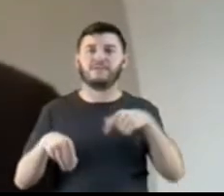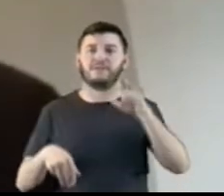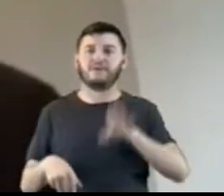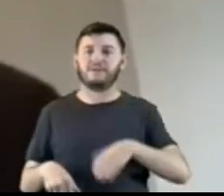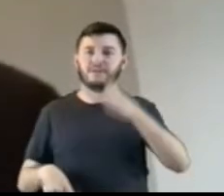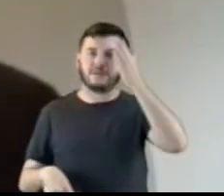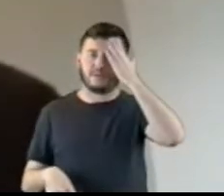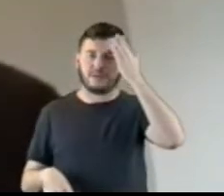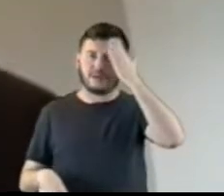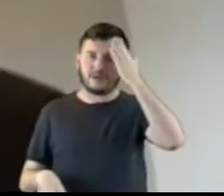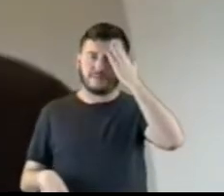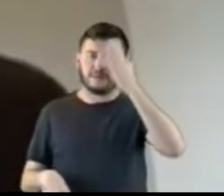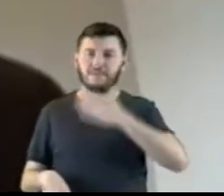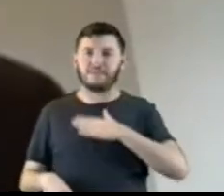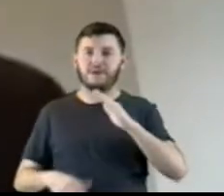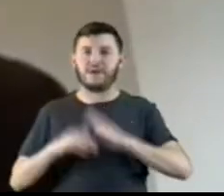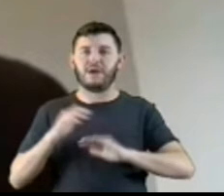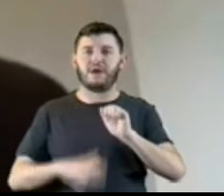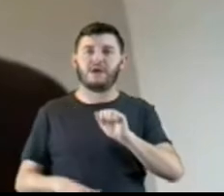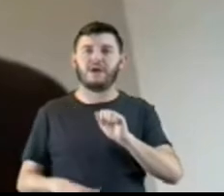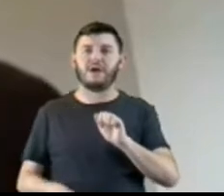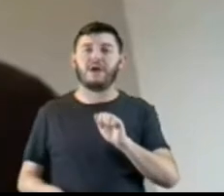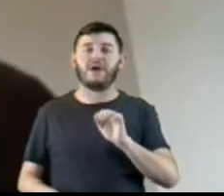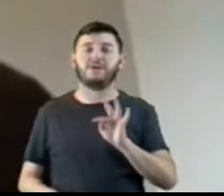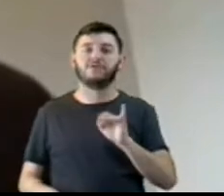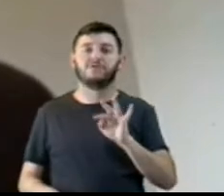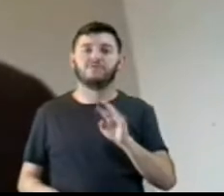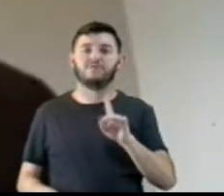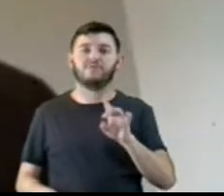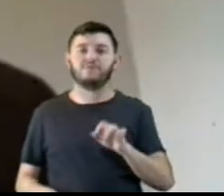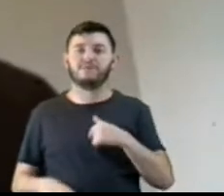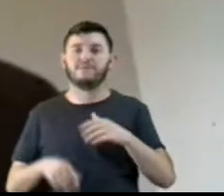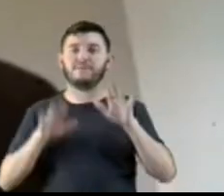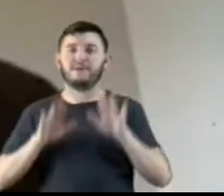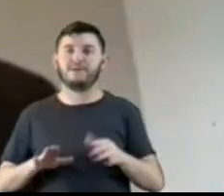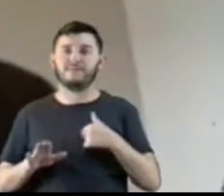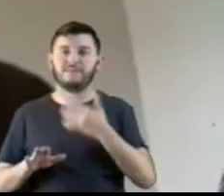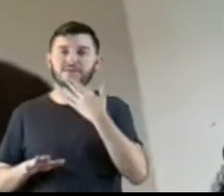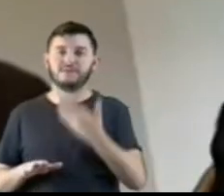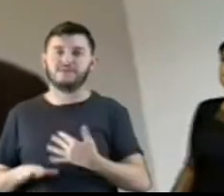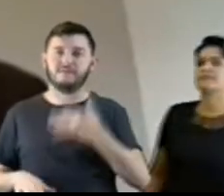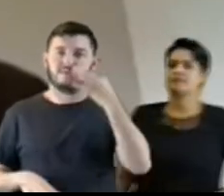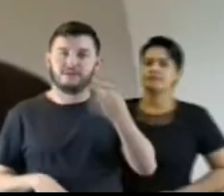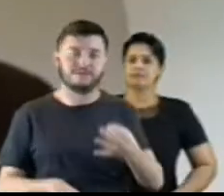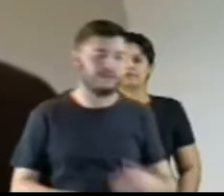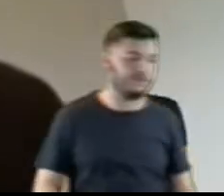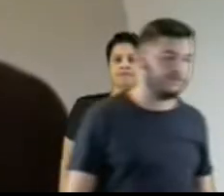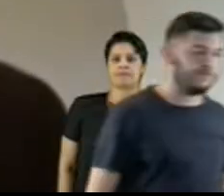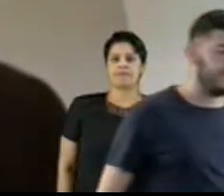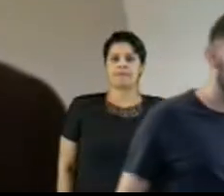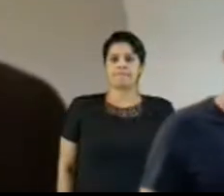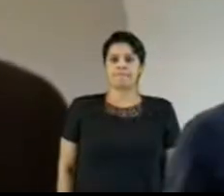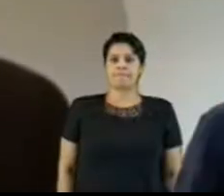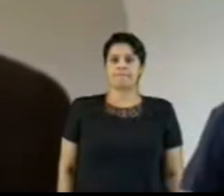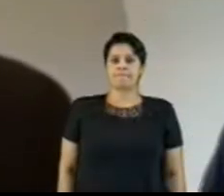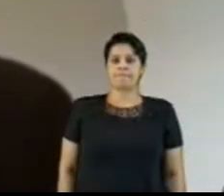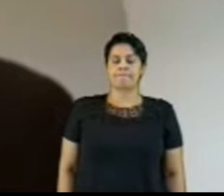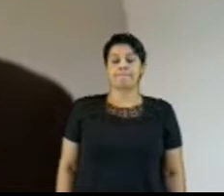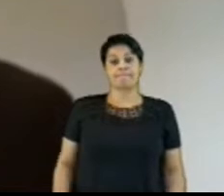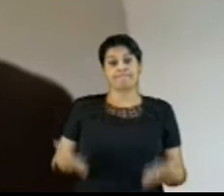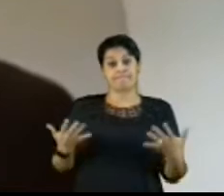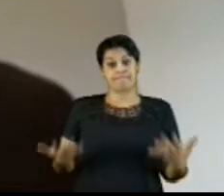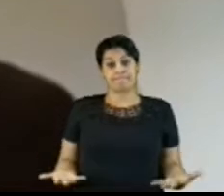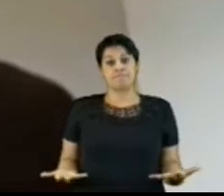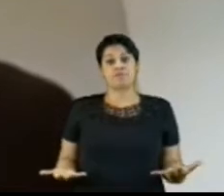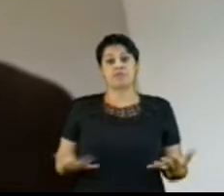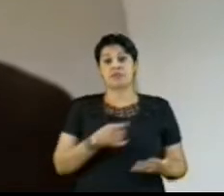sabe essa minha atitude de manter o meu pedido de vista. Senhora Presidente, já é o